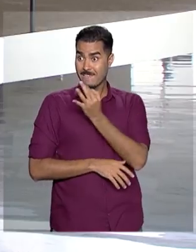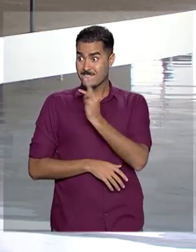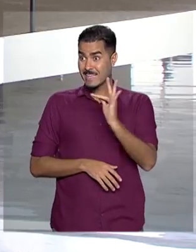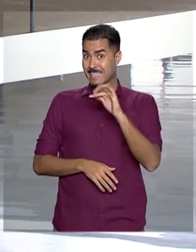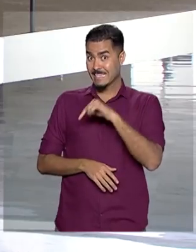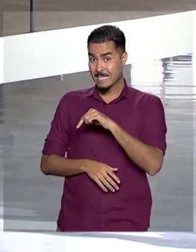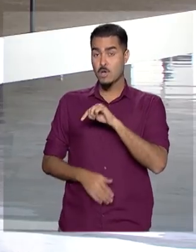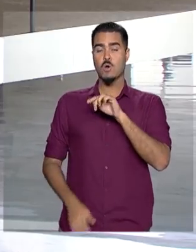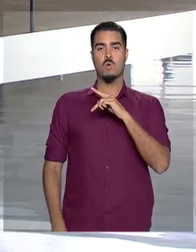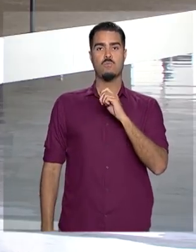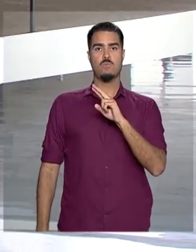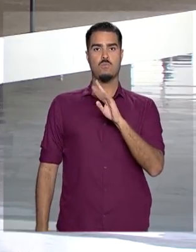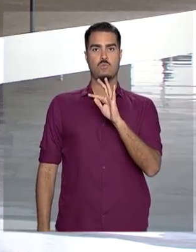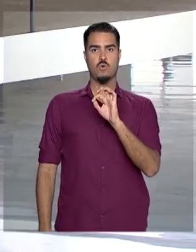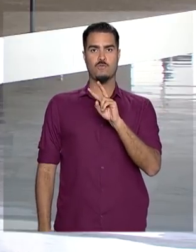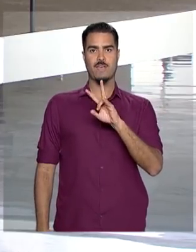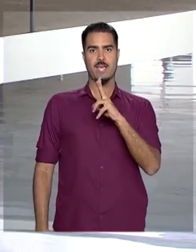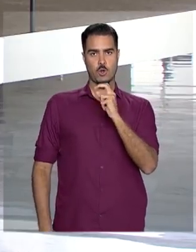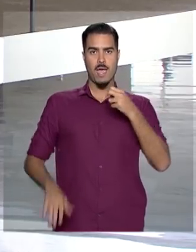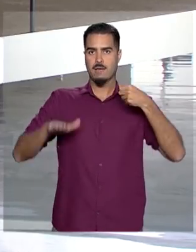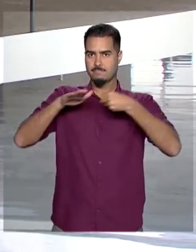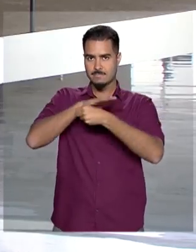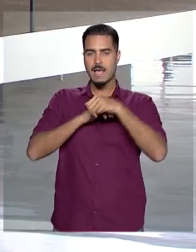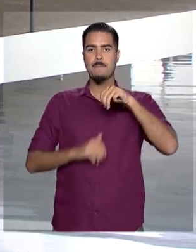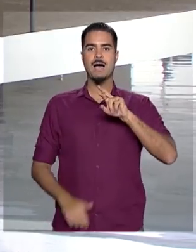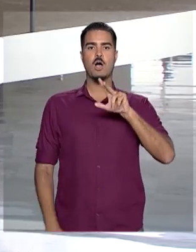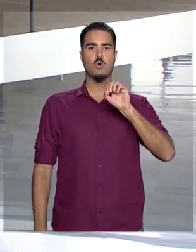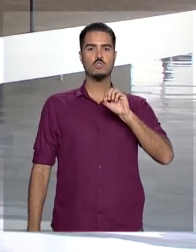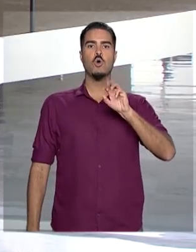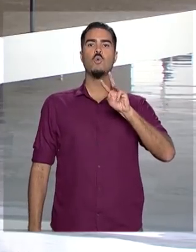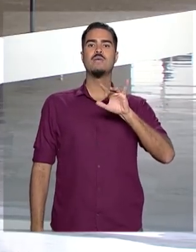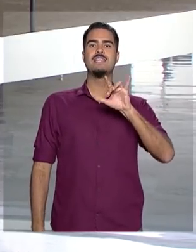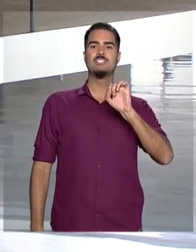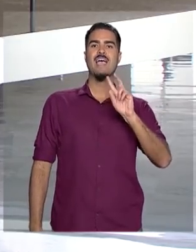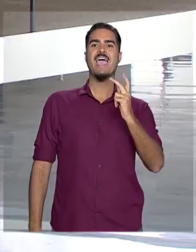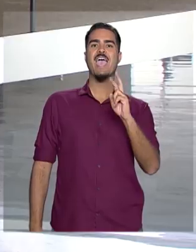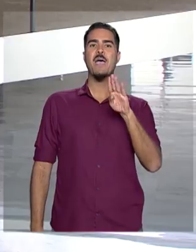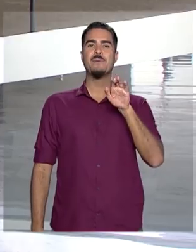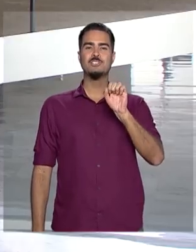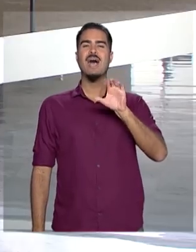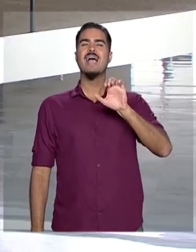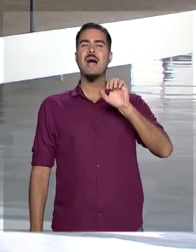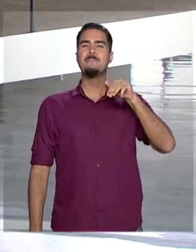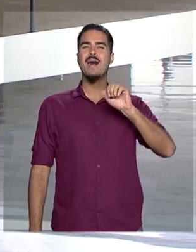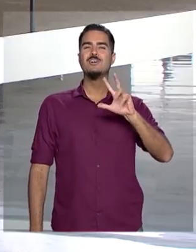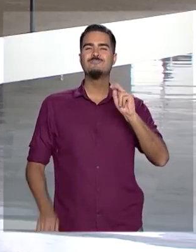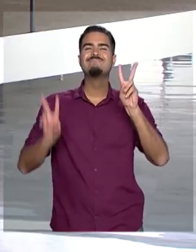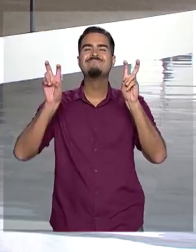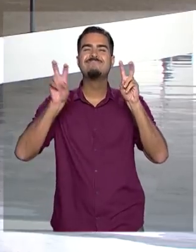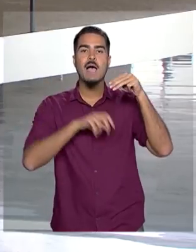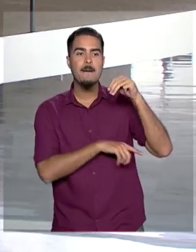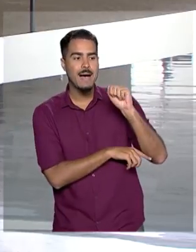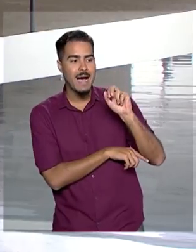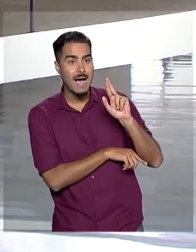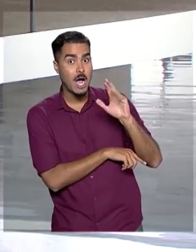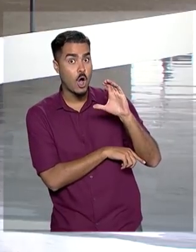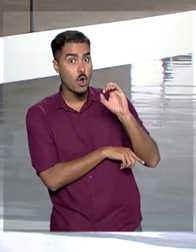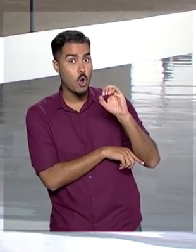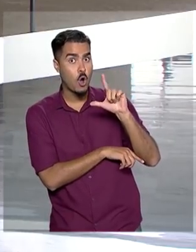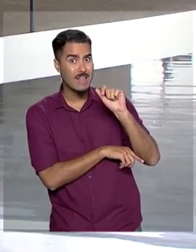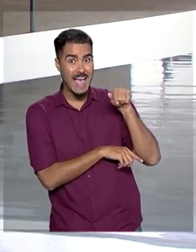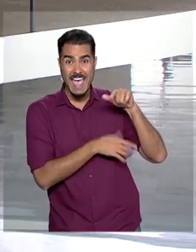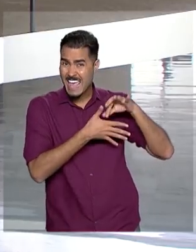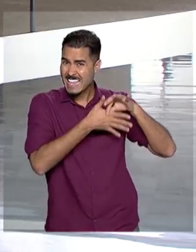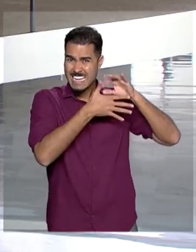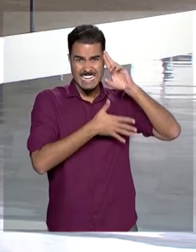de Porto Velho recebeu Marcos Williams Herbas Camacho, o Marcola, apontado como líder máximo dessa